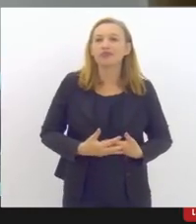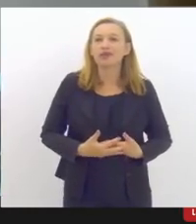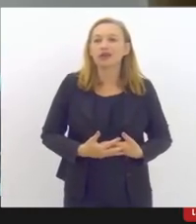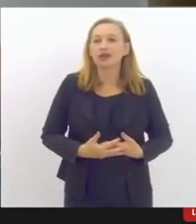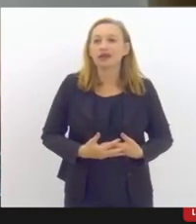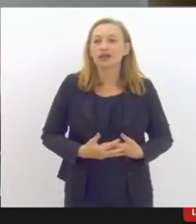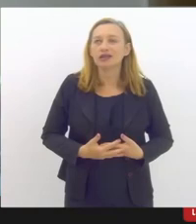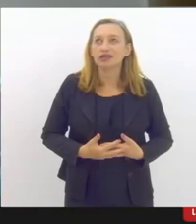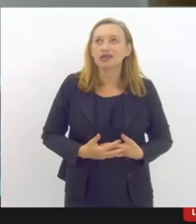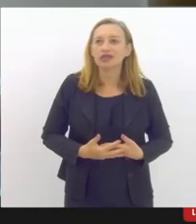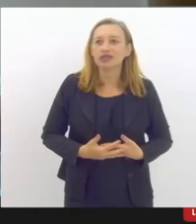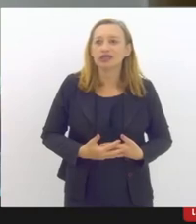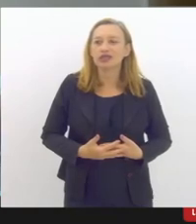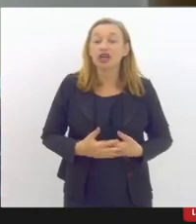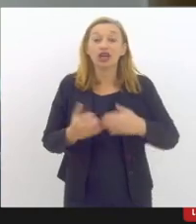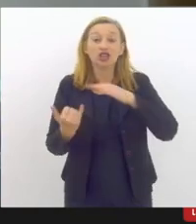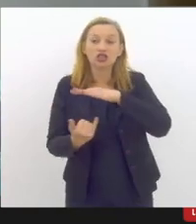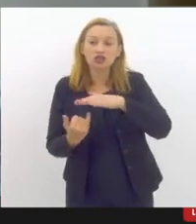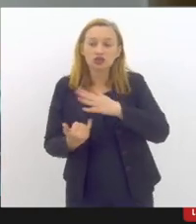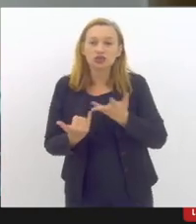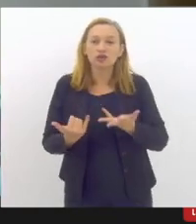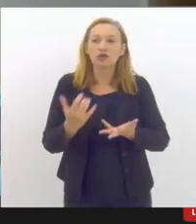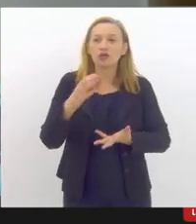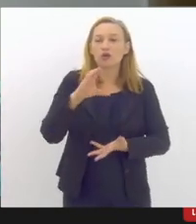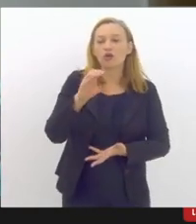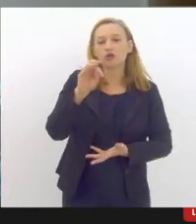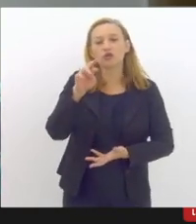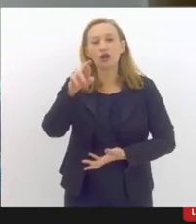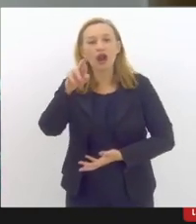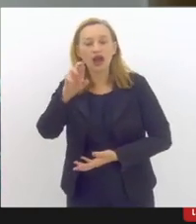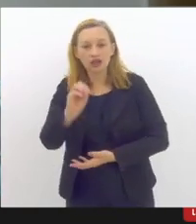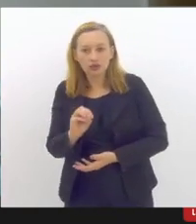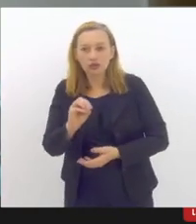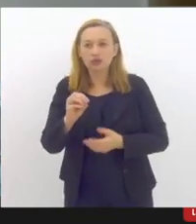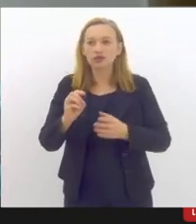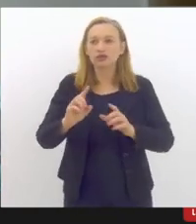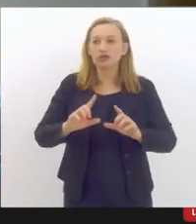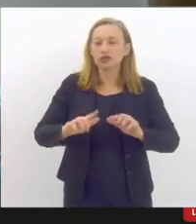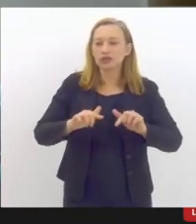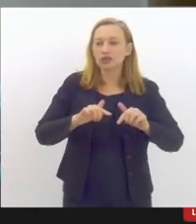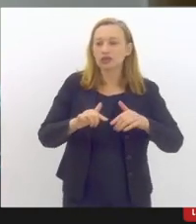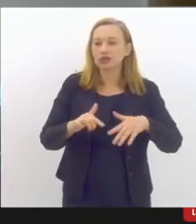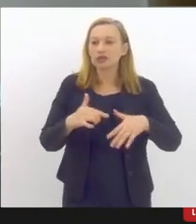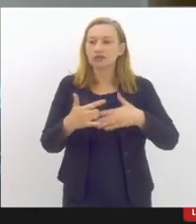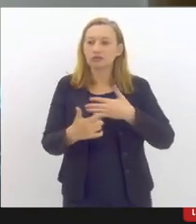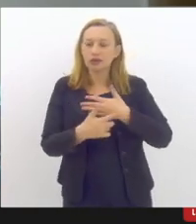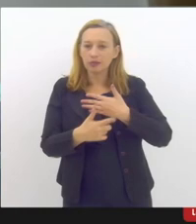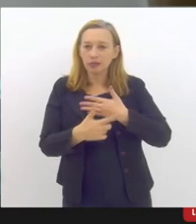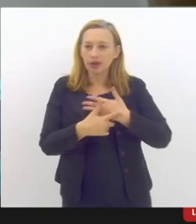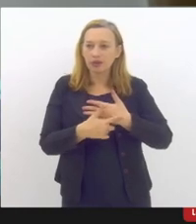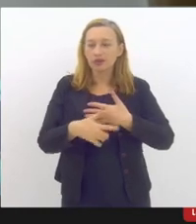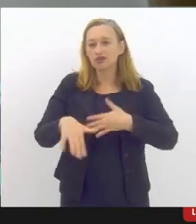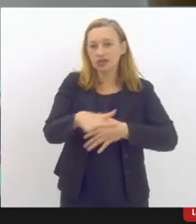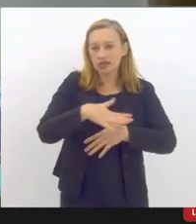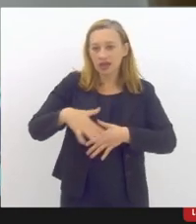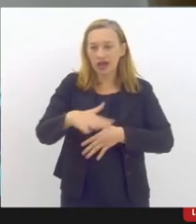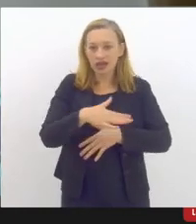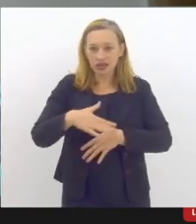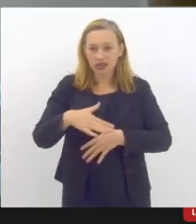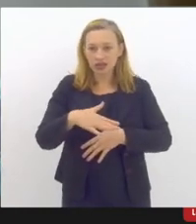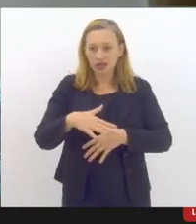instituições como consulados, enfim, que atuam nessa parte das unidades interculturais. Então,